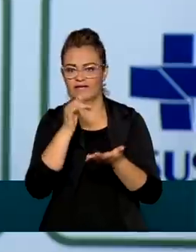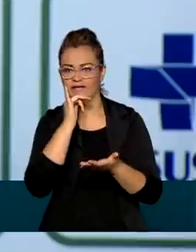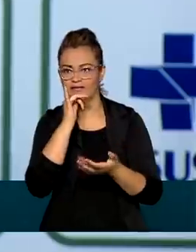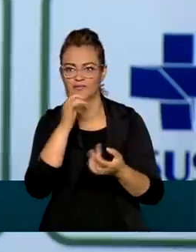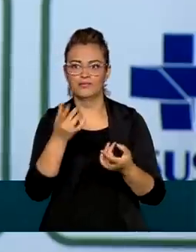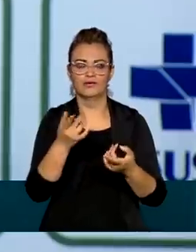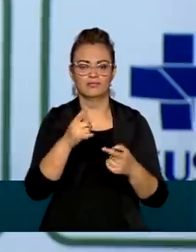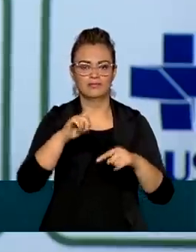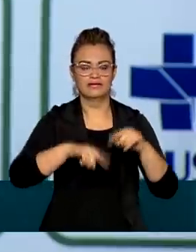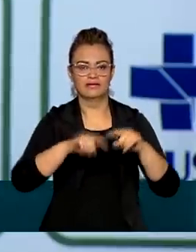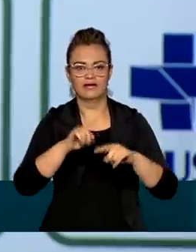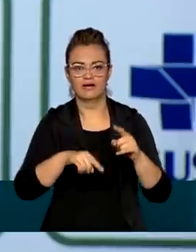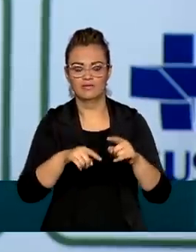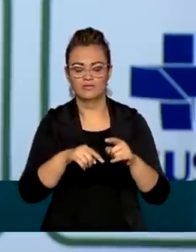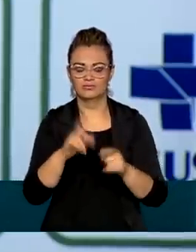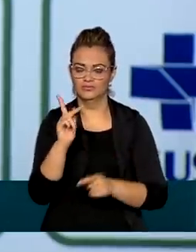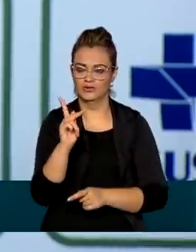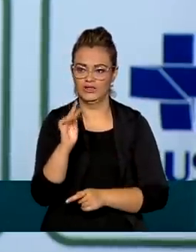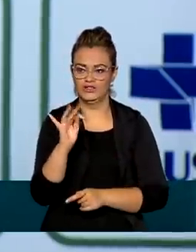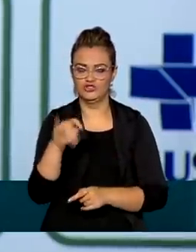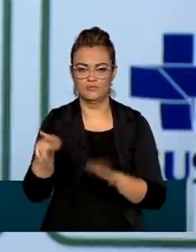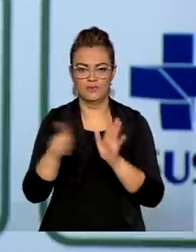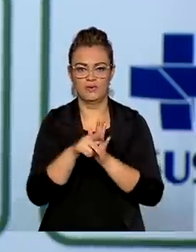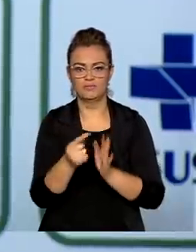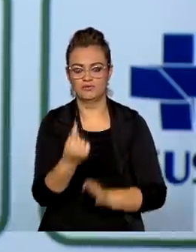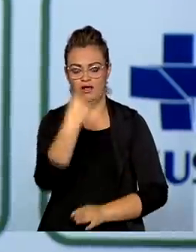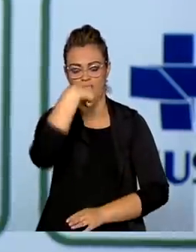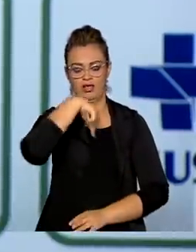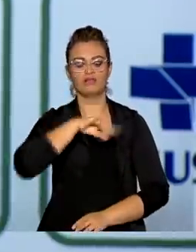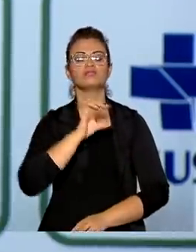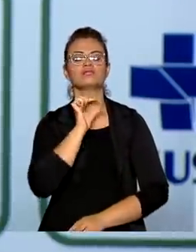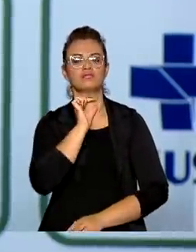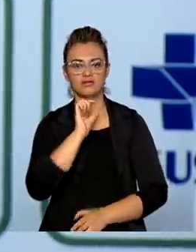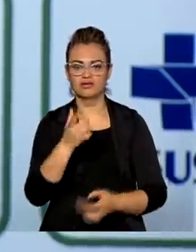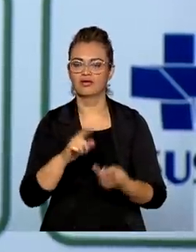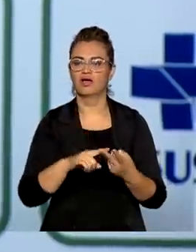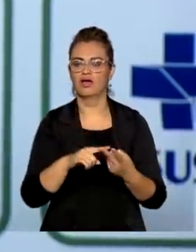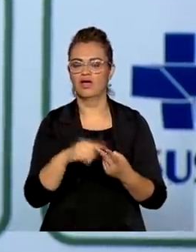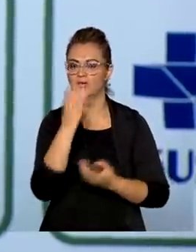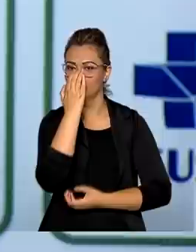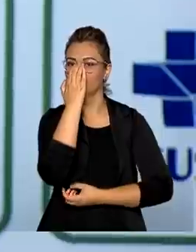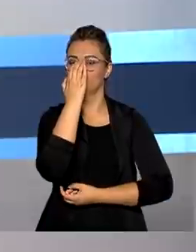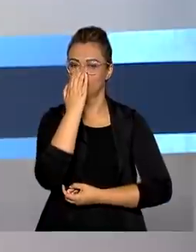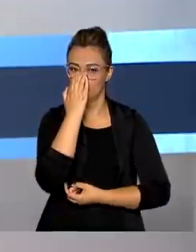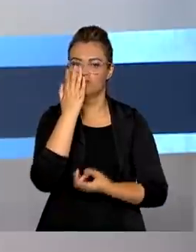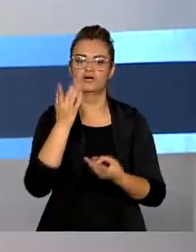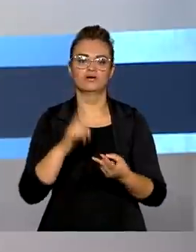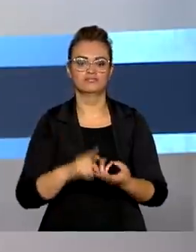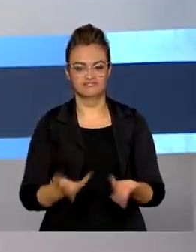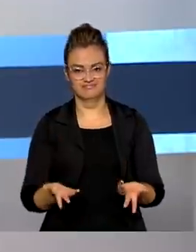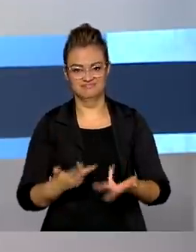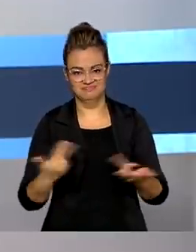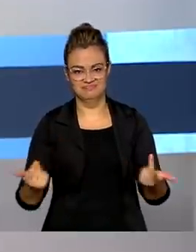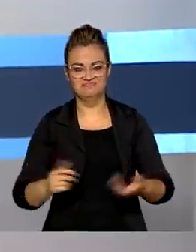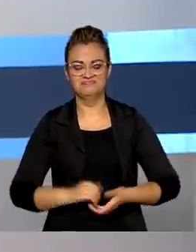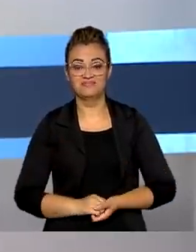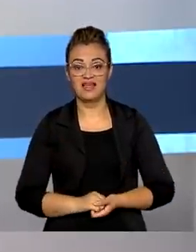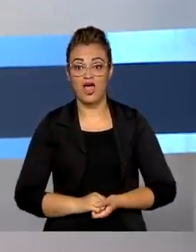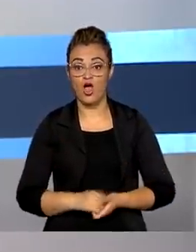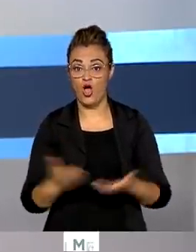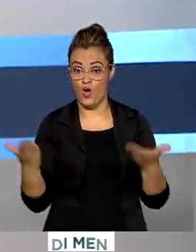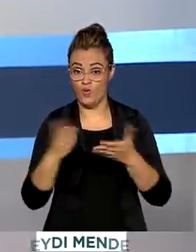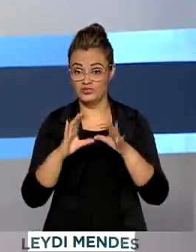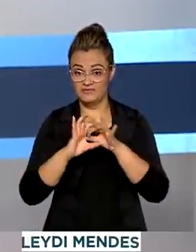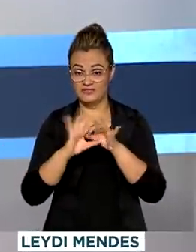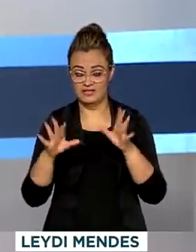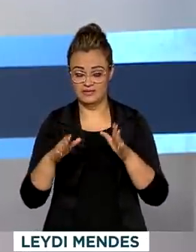os insumos utilizados nos kits de intubação, de oxigênio. Será liberado hoje